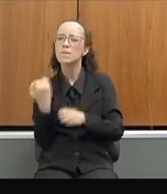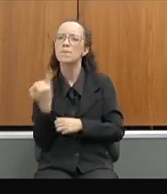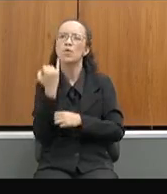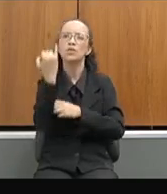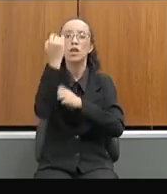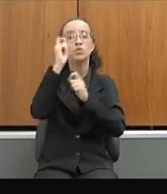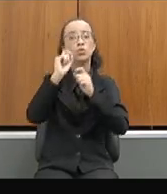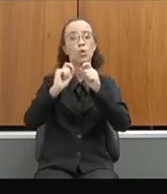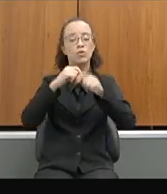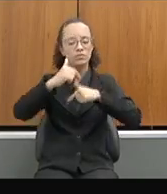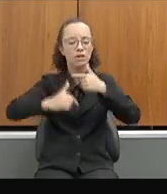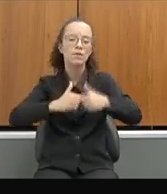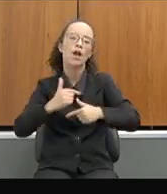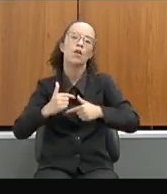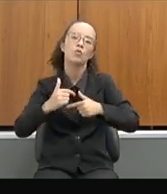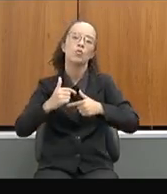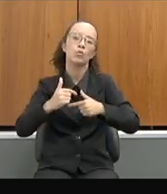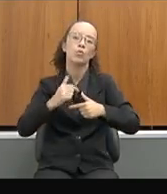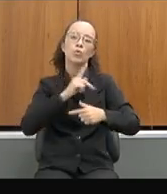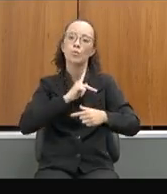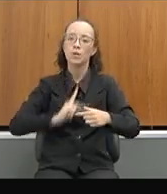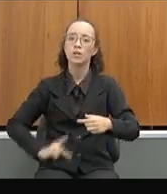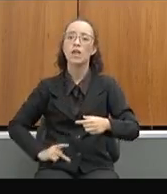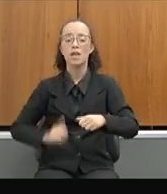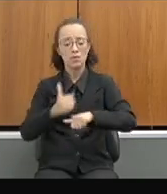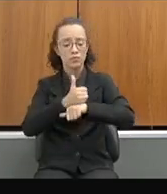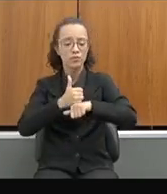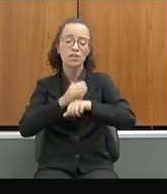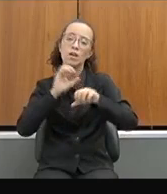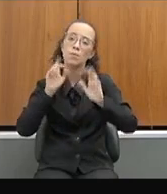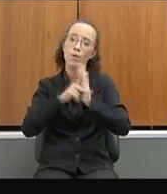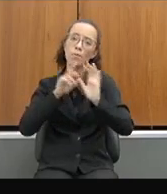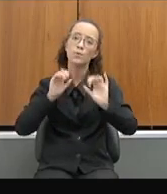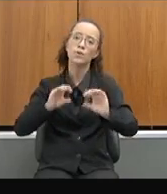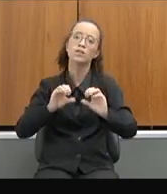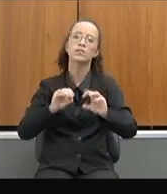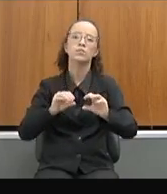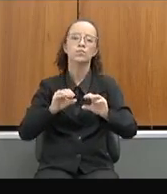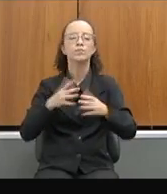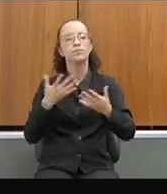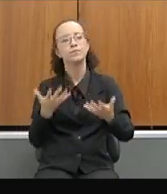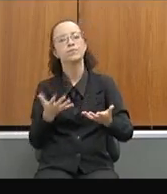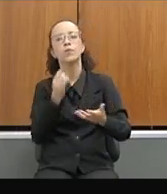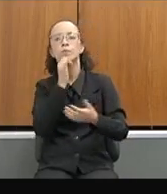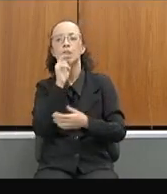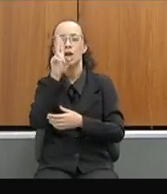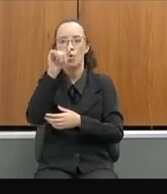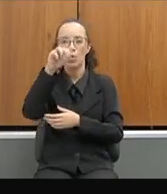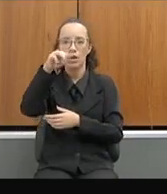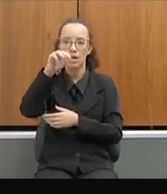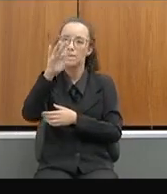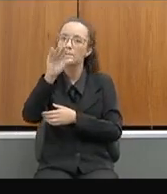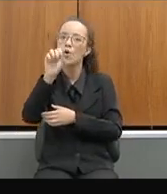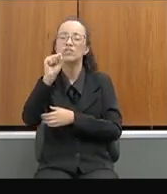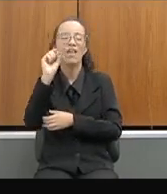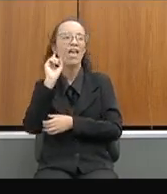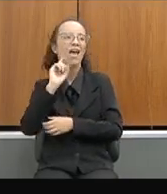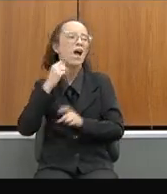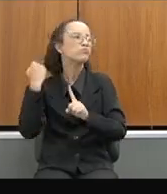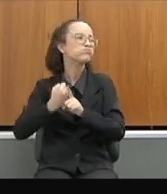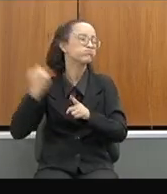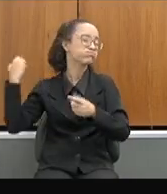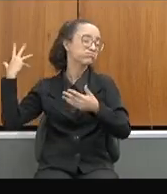do serviço público do Estado passa pelos seus profissionais da educação. E no caso da Unimontes é isso, a luta histórica,